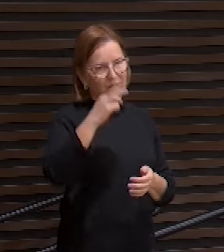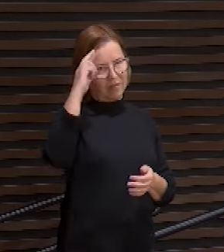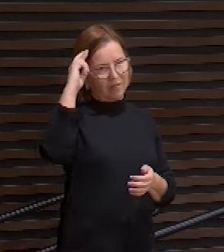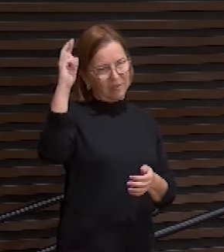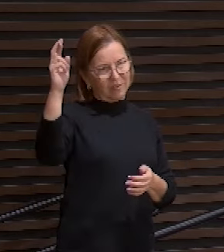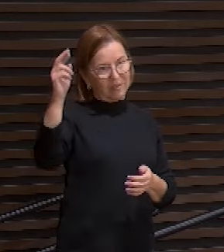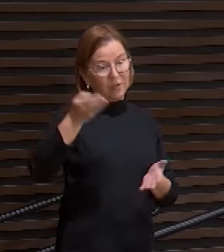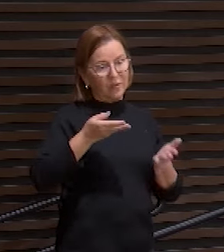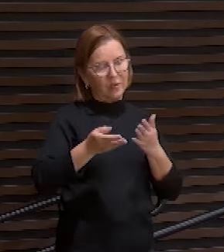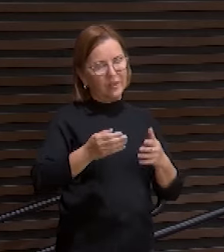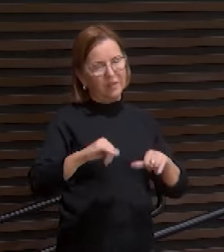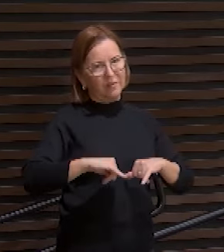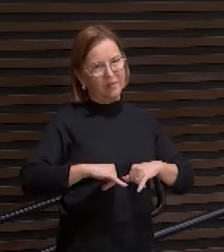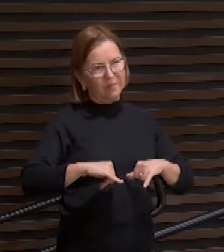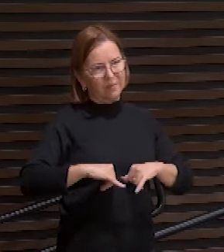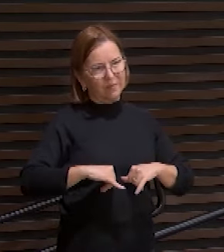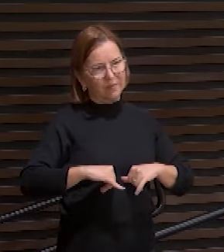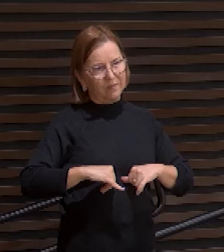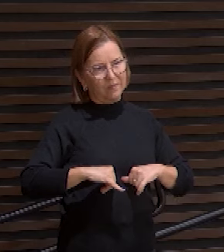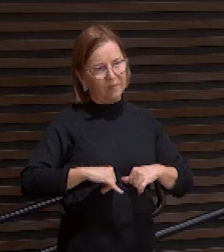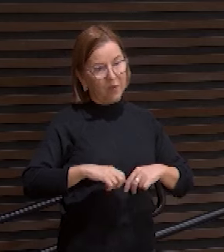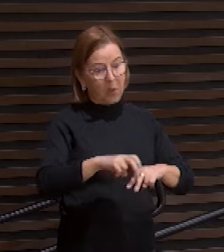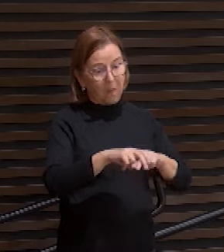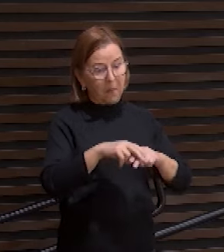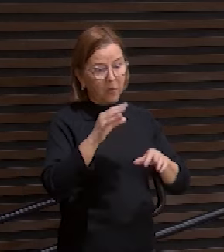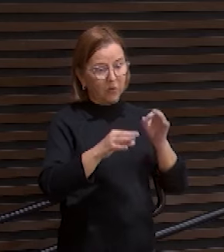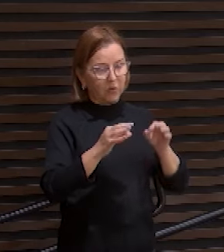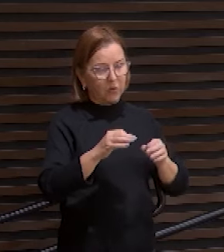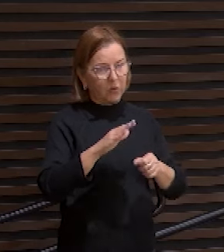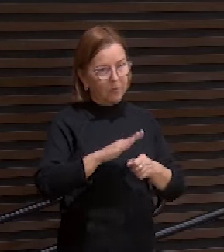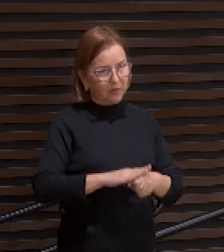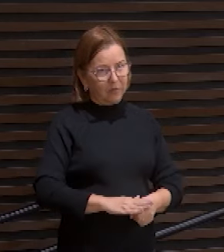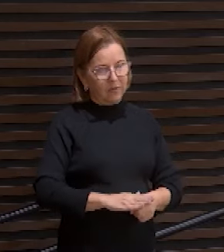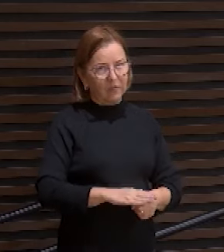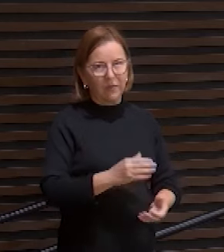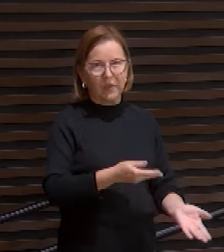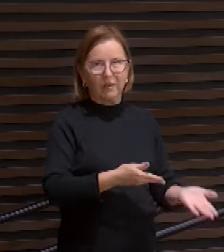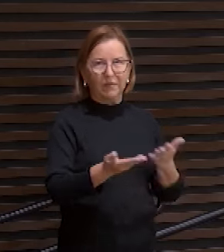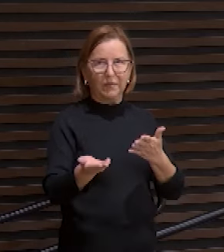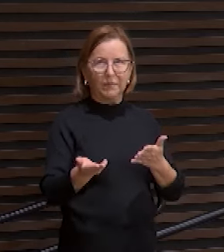o servo sofredor por juízo opressor foi arrebatado